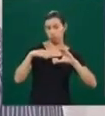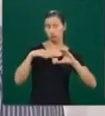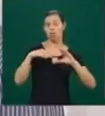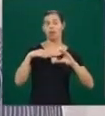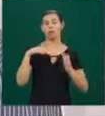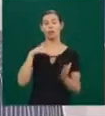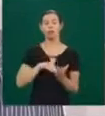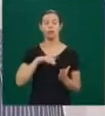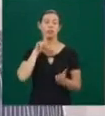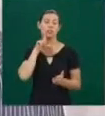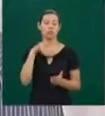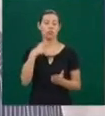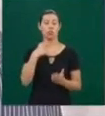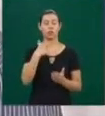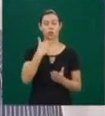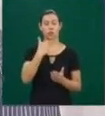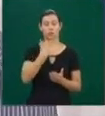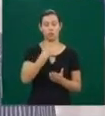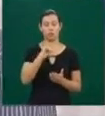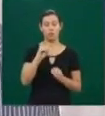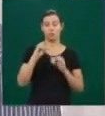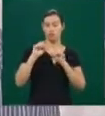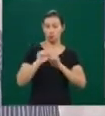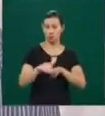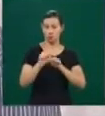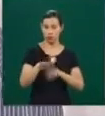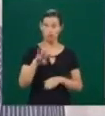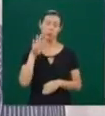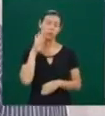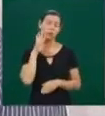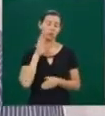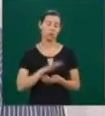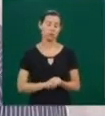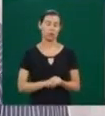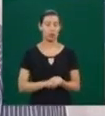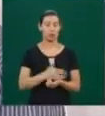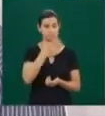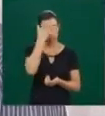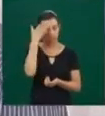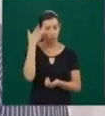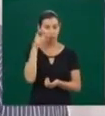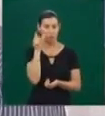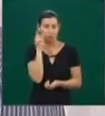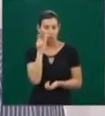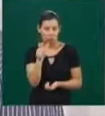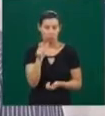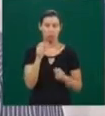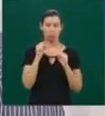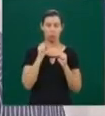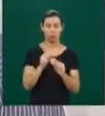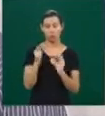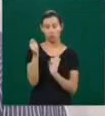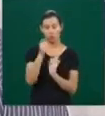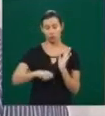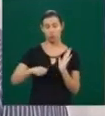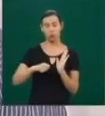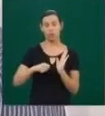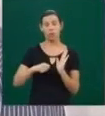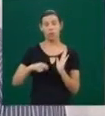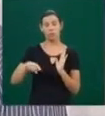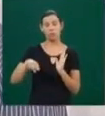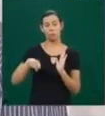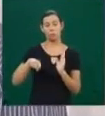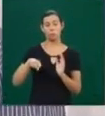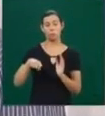dia 20 de setembro, quarta-feira, né, e para quem vai participar como ouvinte poderá fazer a inscrição até o primeiro dia